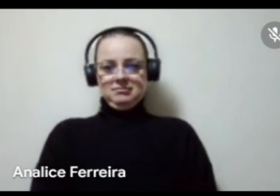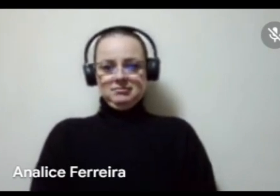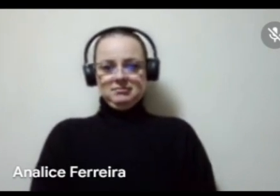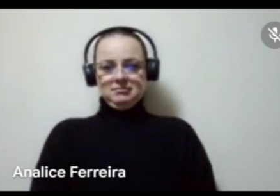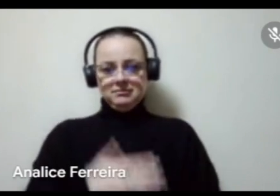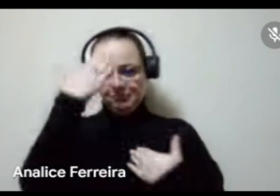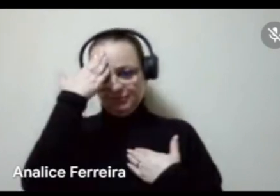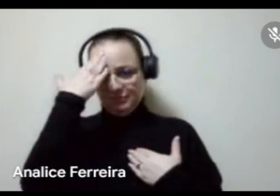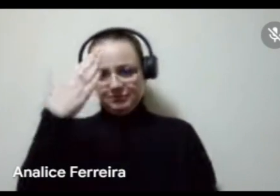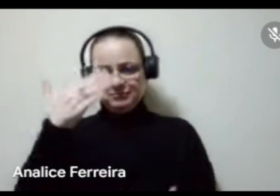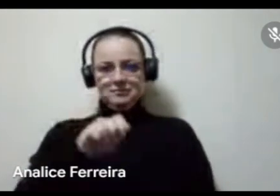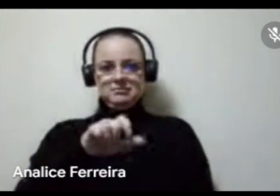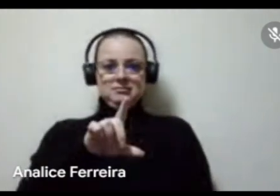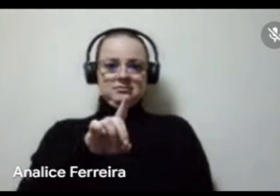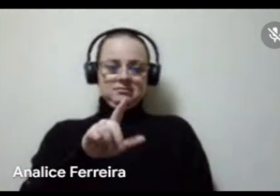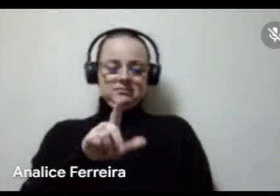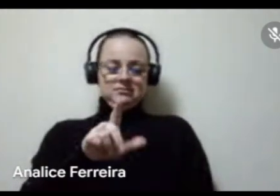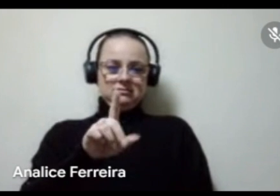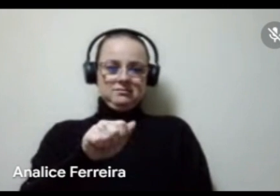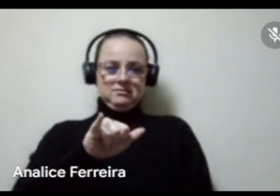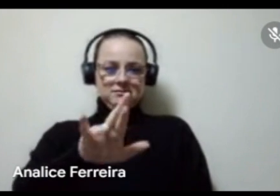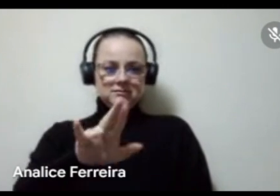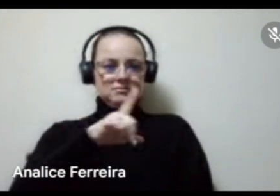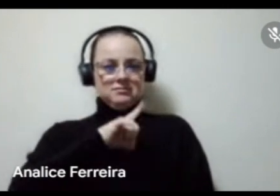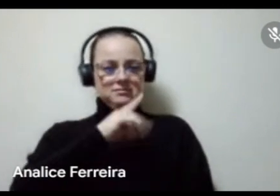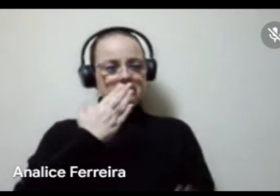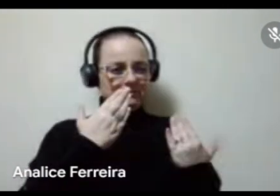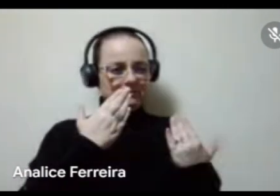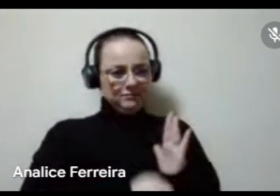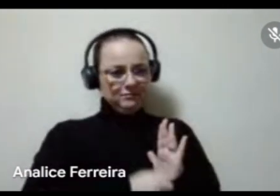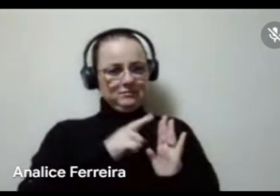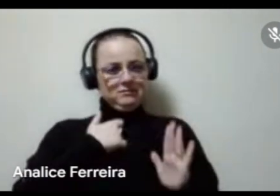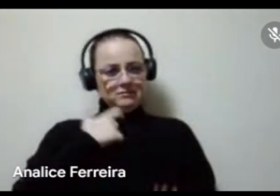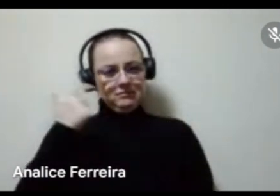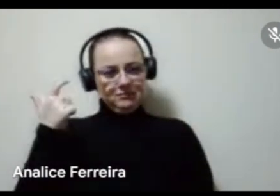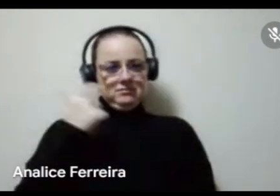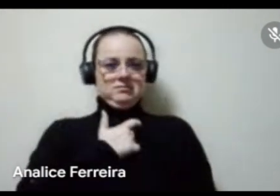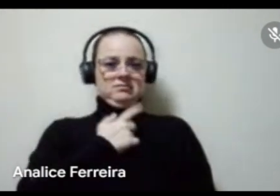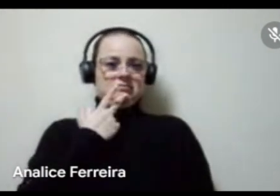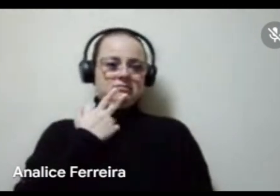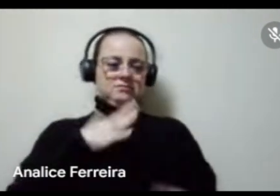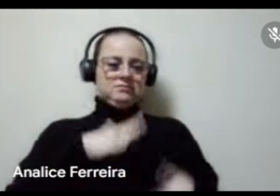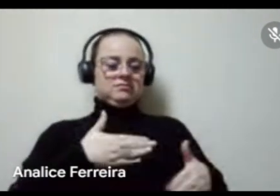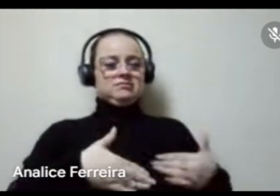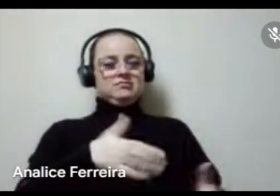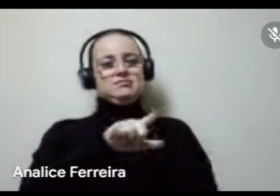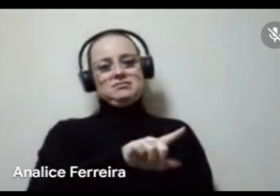Obrigado, Lefran. Sobre a sua dúvida anterior, eu acho que, durante o processo da LPG,